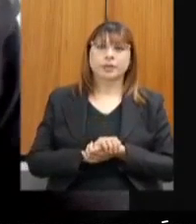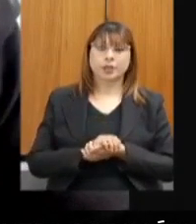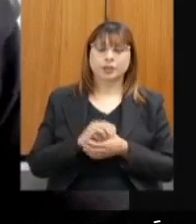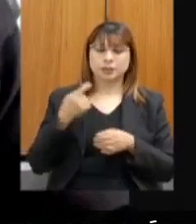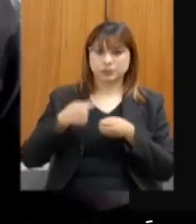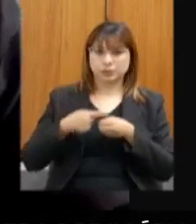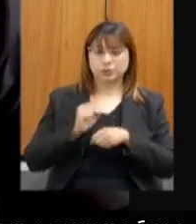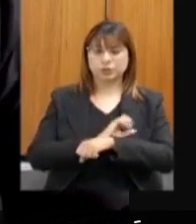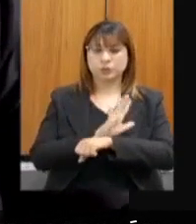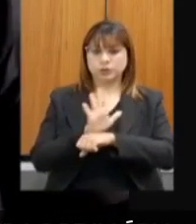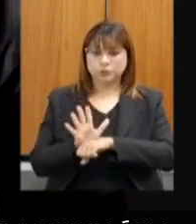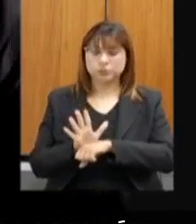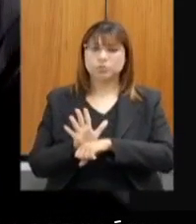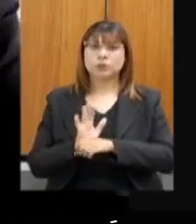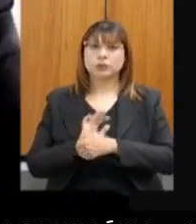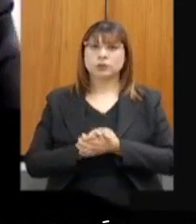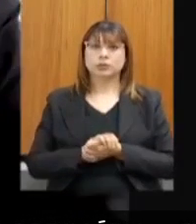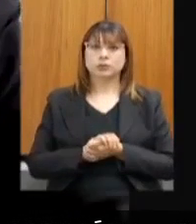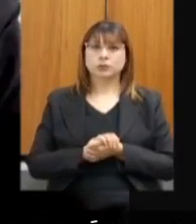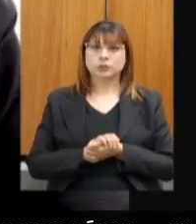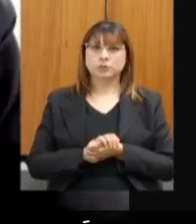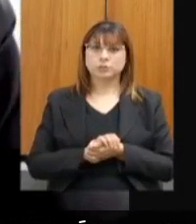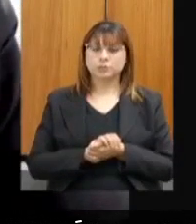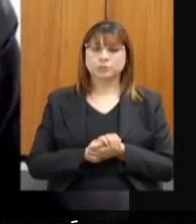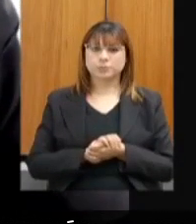claros, que